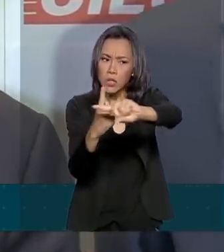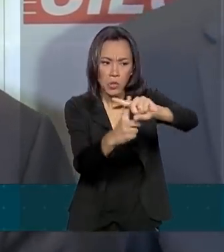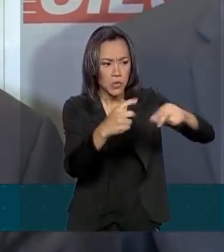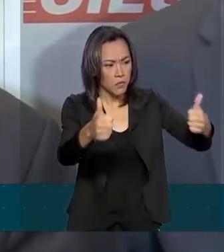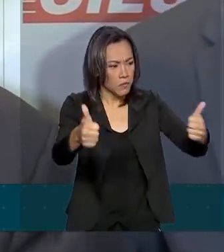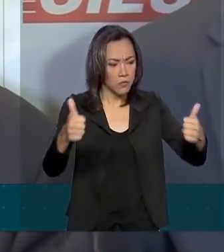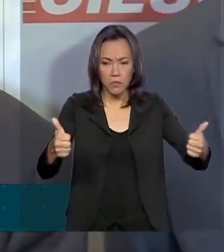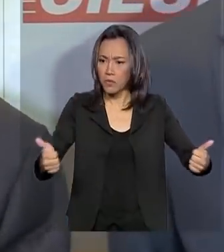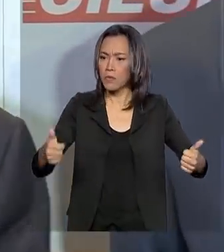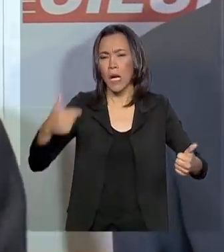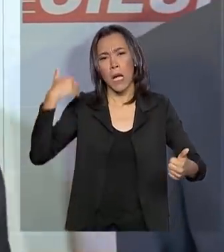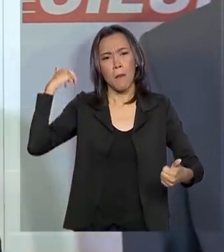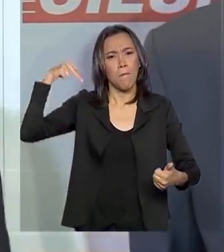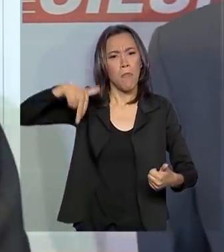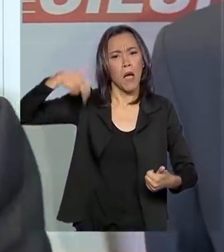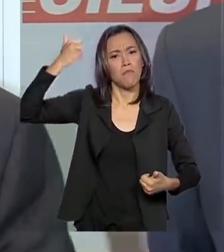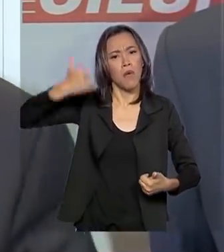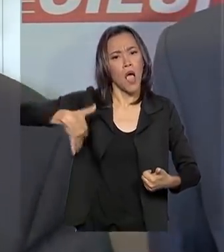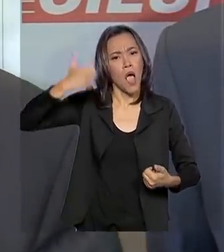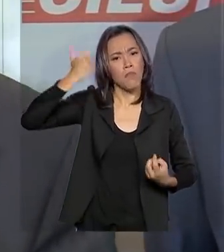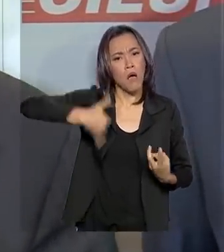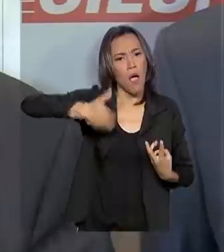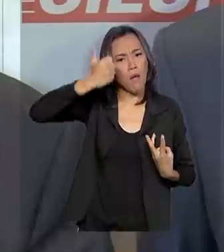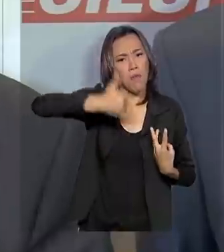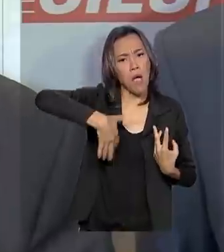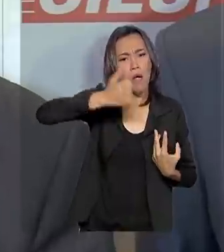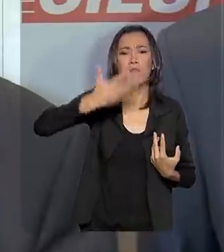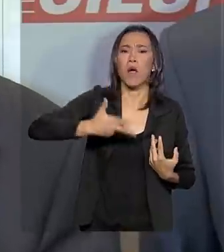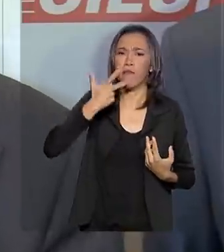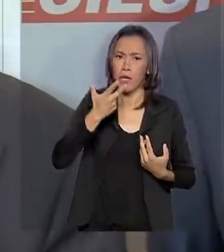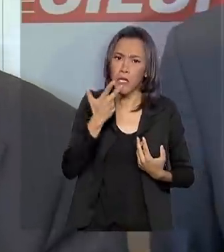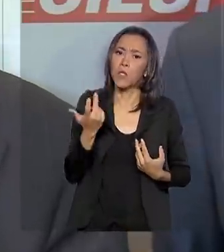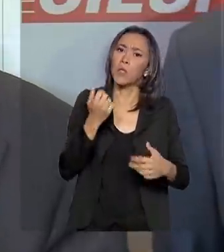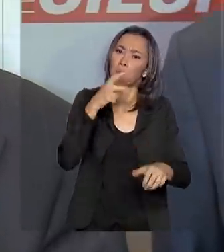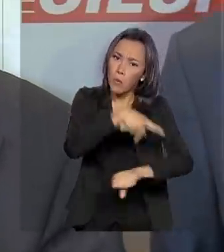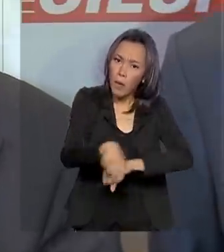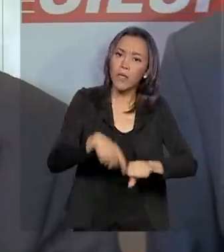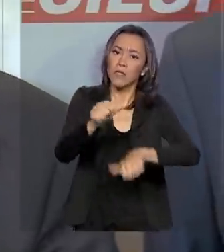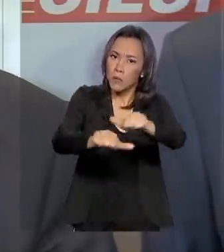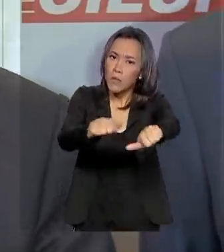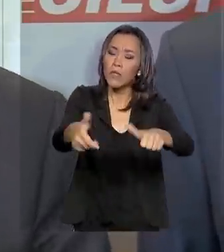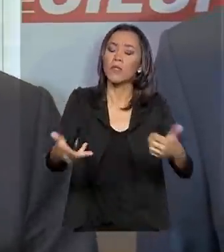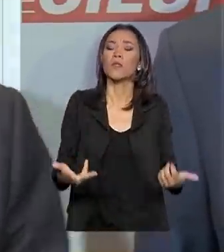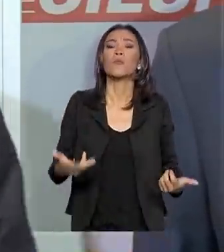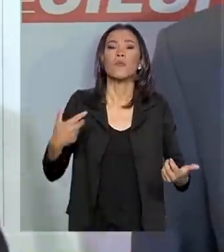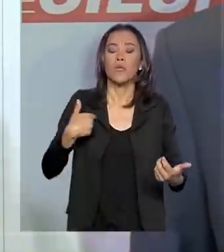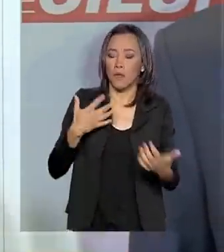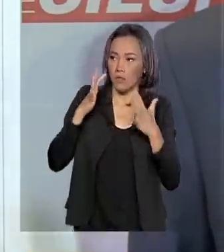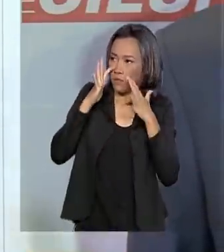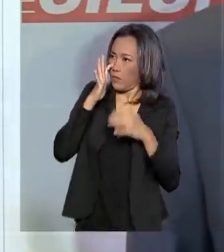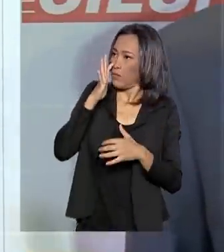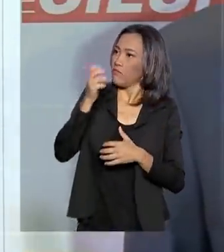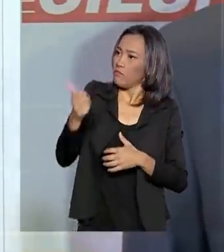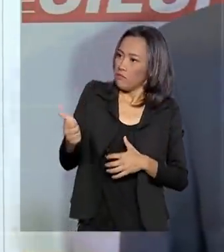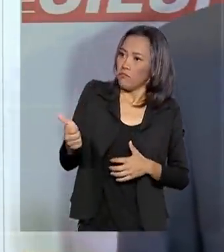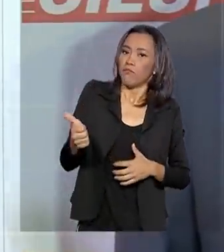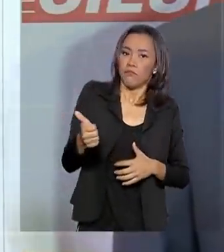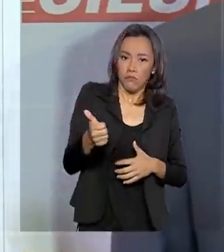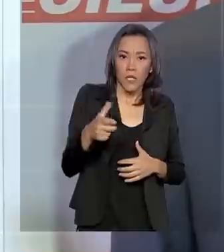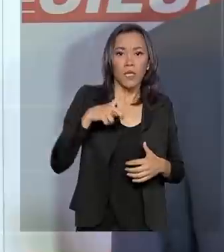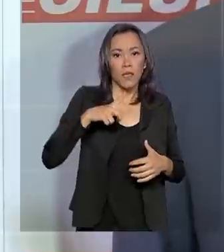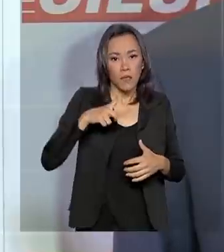Ouvimos declarações entusiásticas de que o país está mudando, que existe uma mentalidade